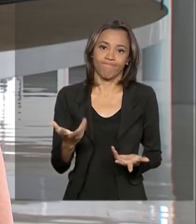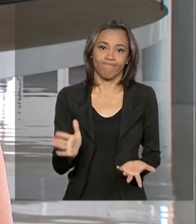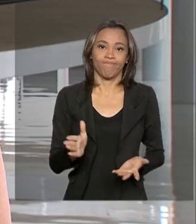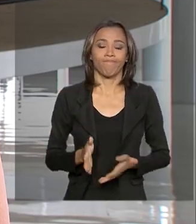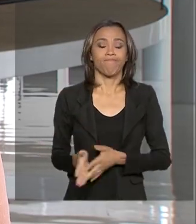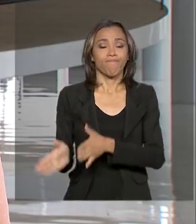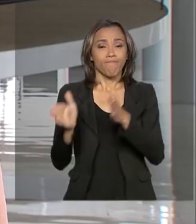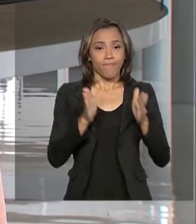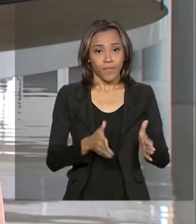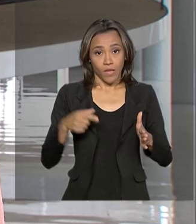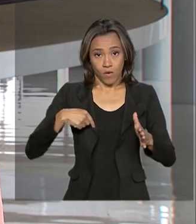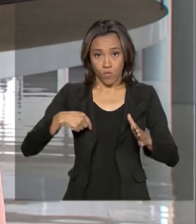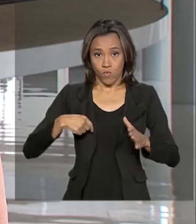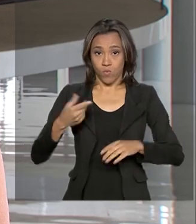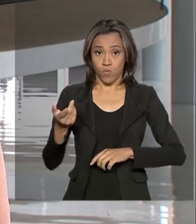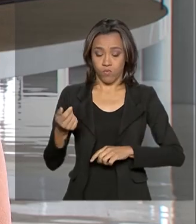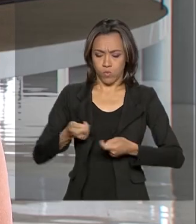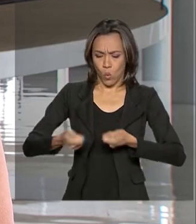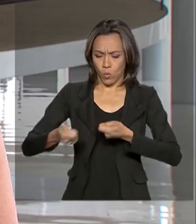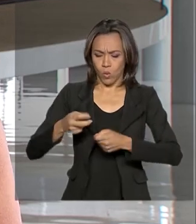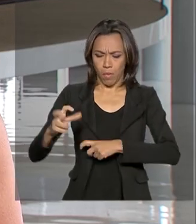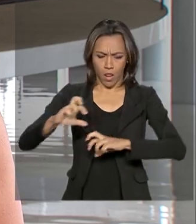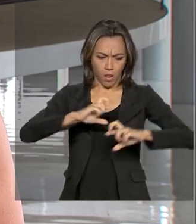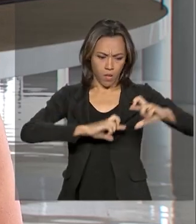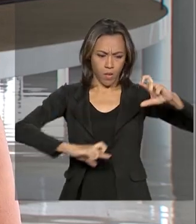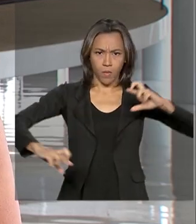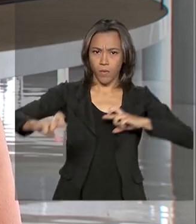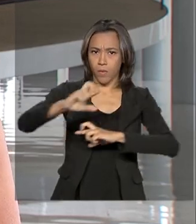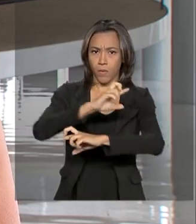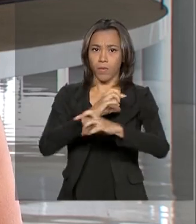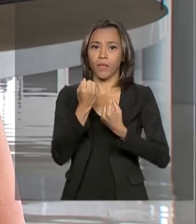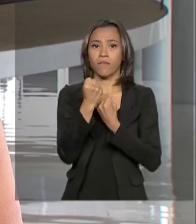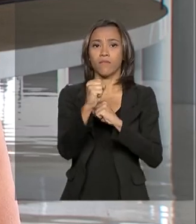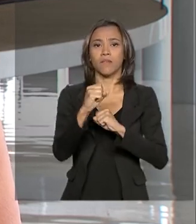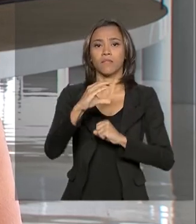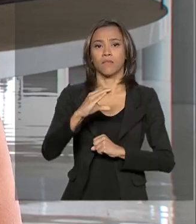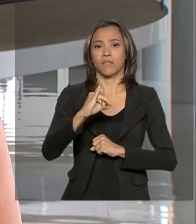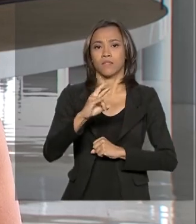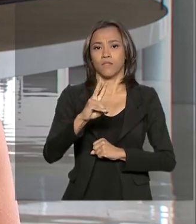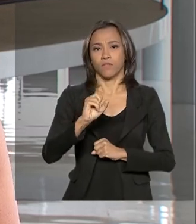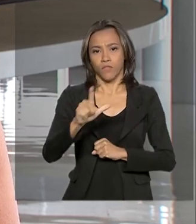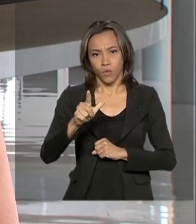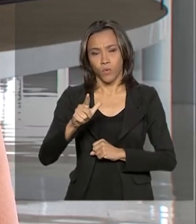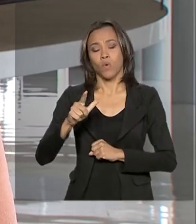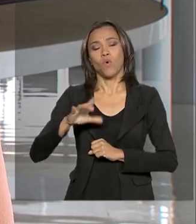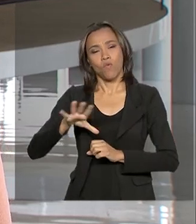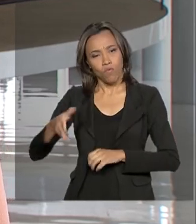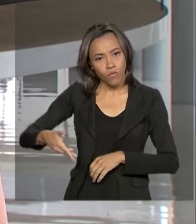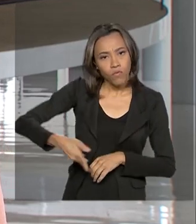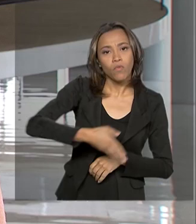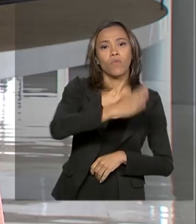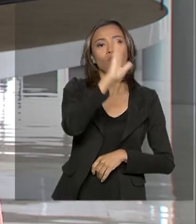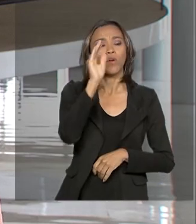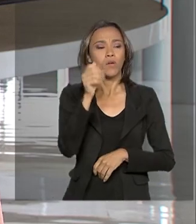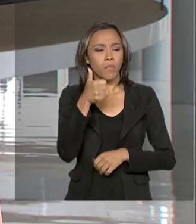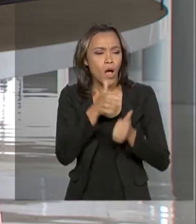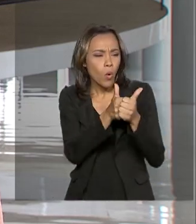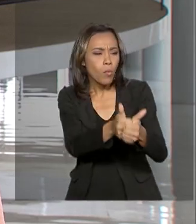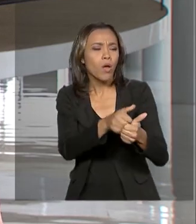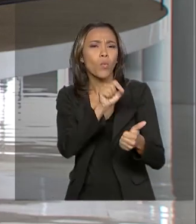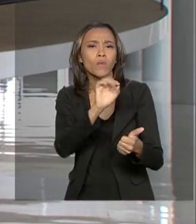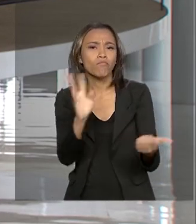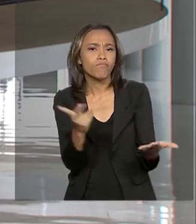Gerenciamento de Desastres e Riscos da Defesa Civil Nacional está no Espírito Santo acompanhando a situação.